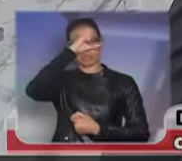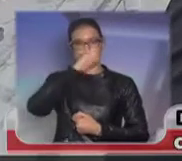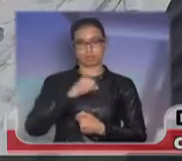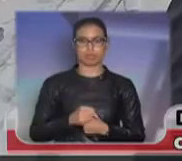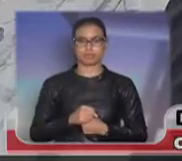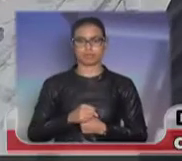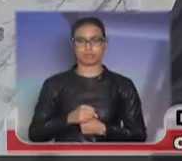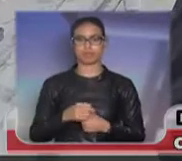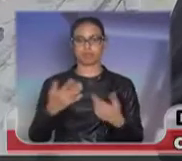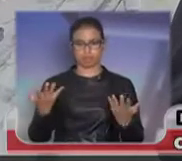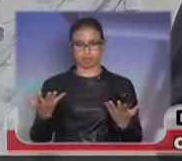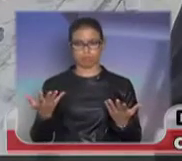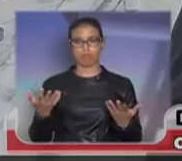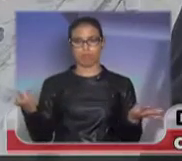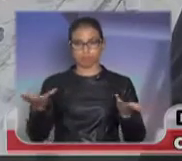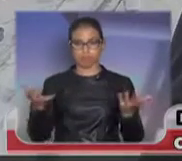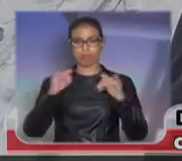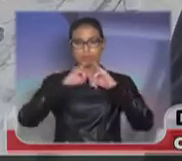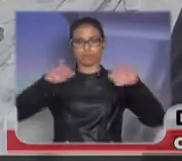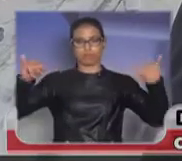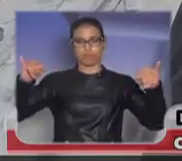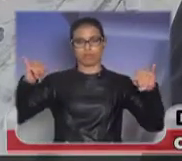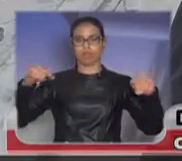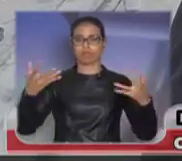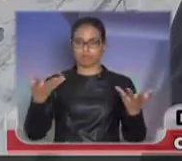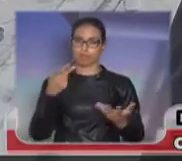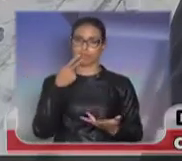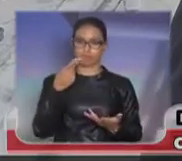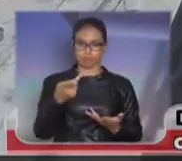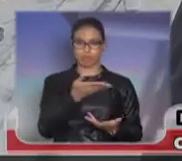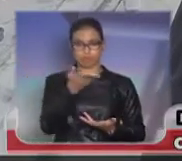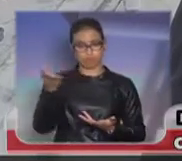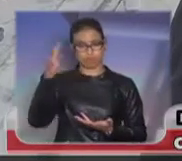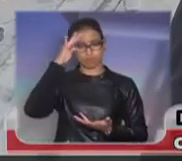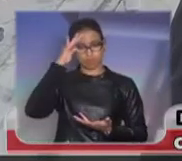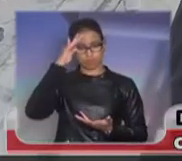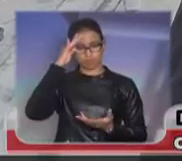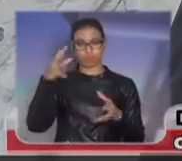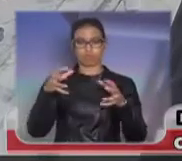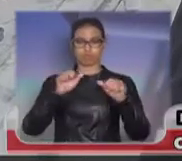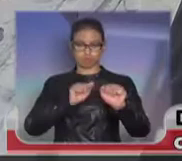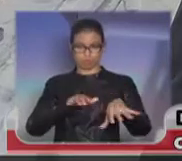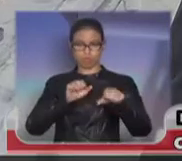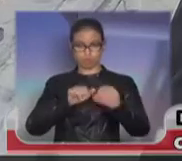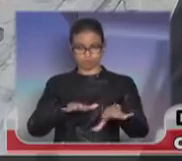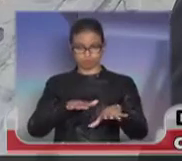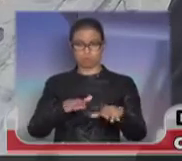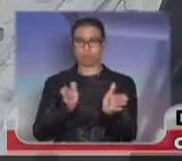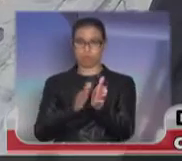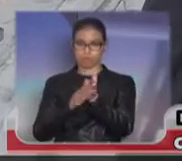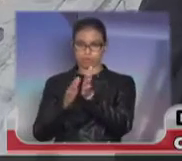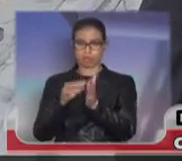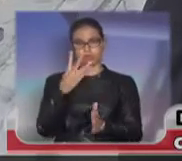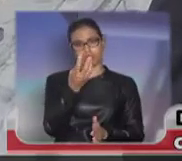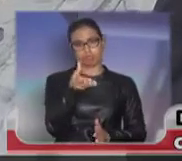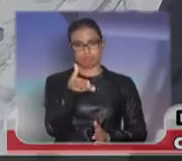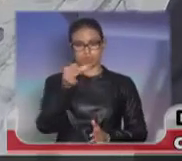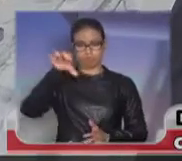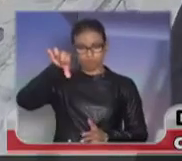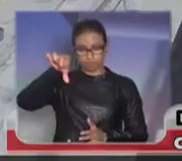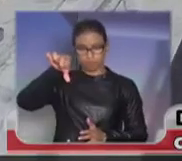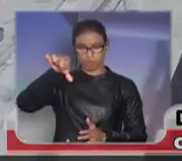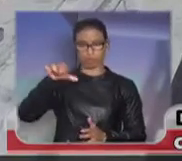publicamente transmitir ao Exército Brasileiro parabéns pelos 369 anos, esses homens e mulheres